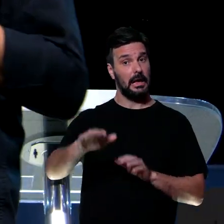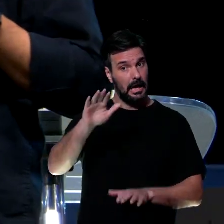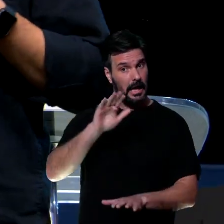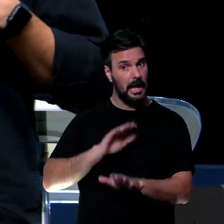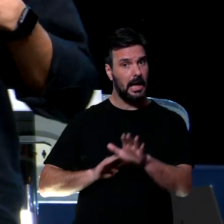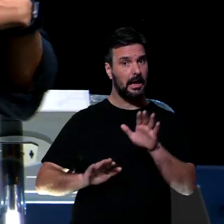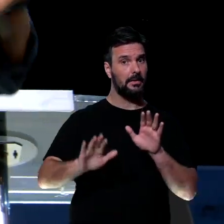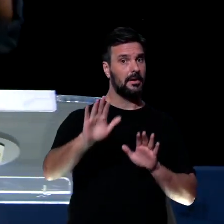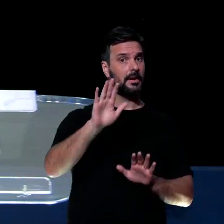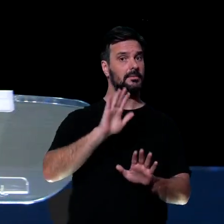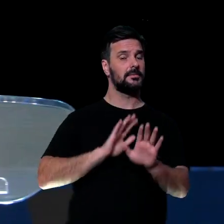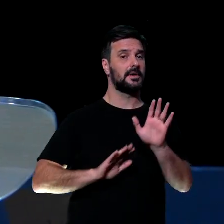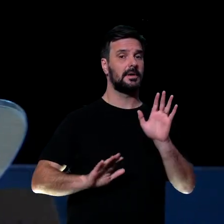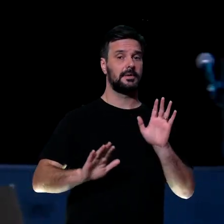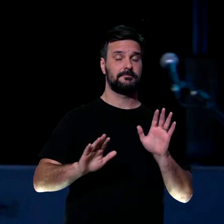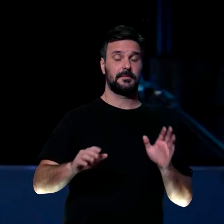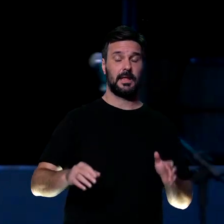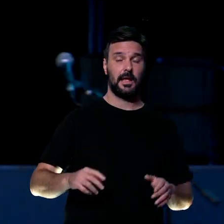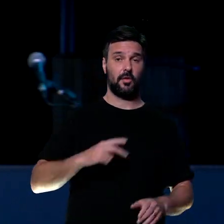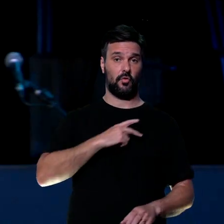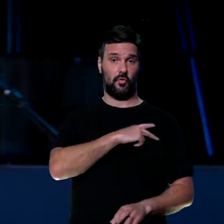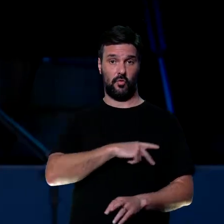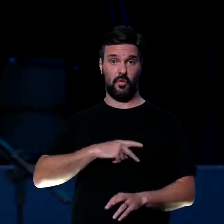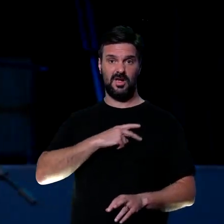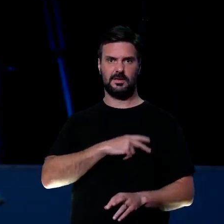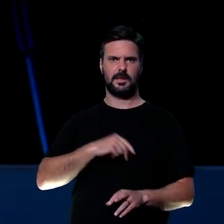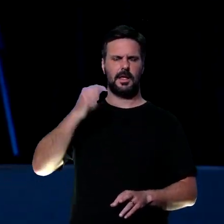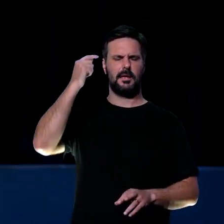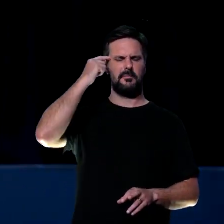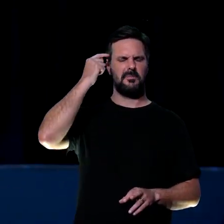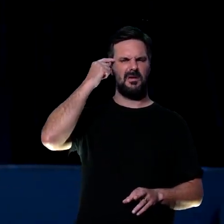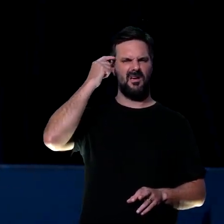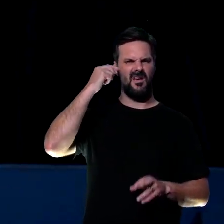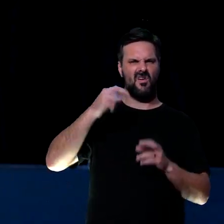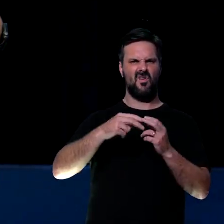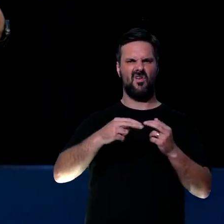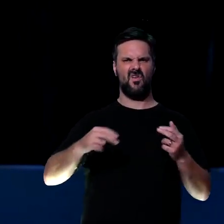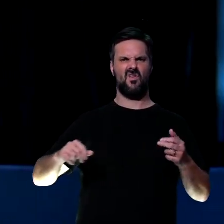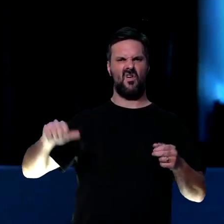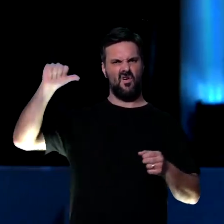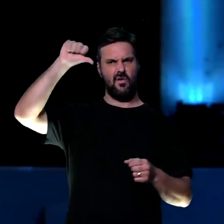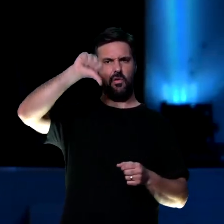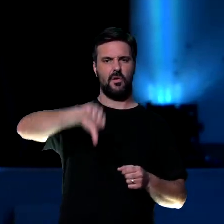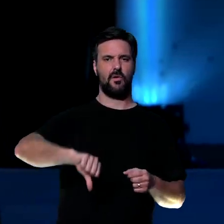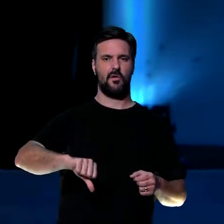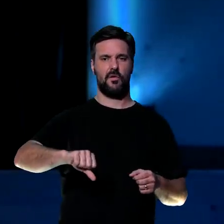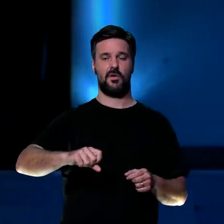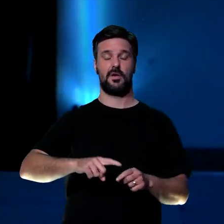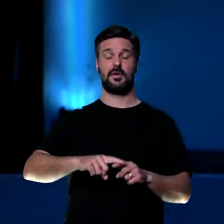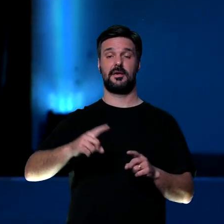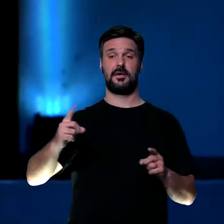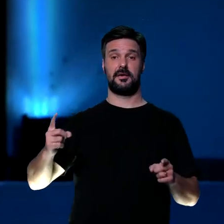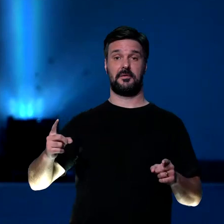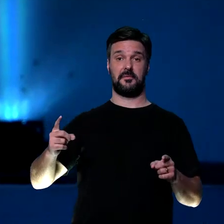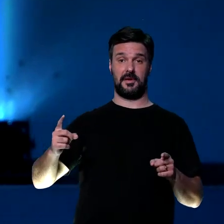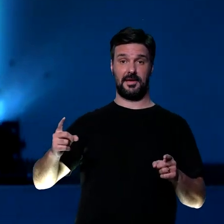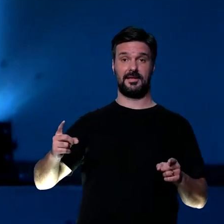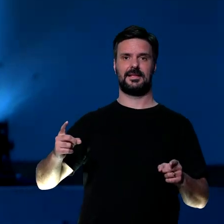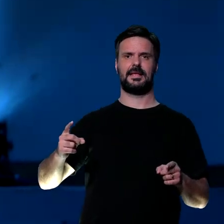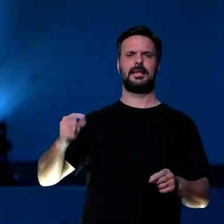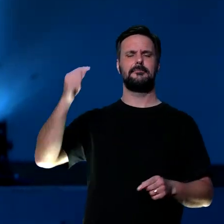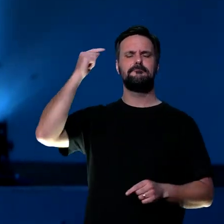E mais uma vez, Paulo não só fala, não pensem em coisas ruins, mas ele dá a solução. Ele fala,